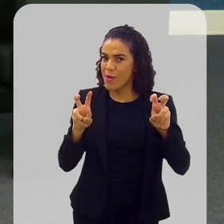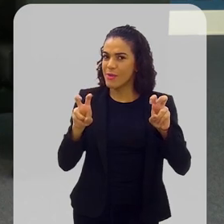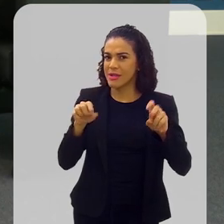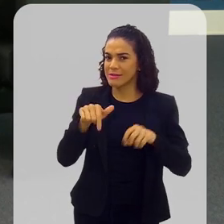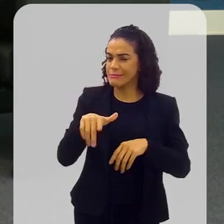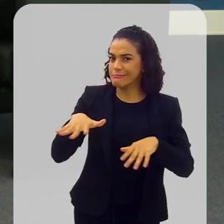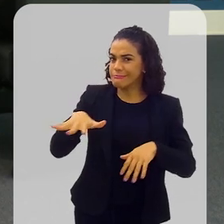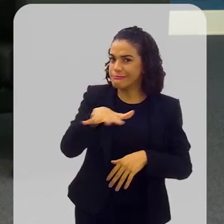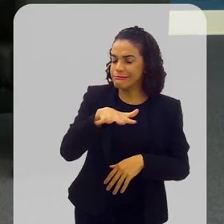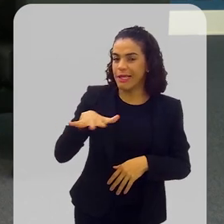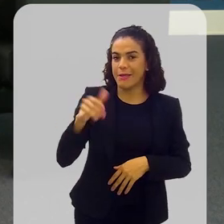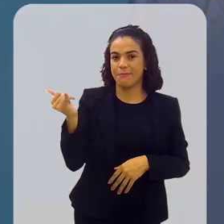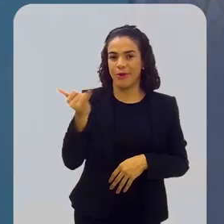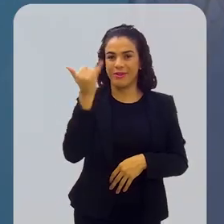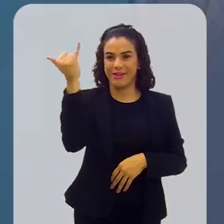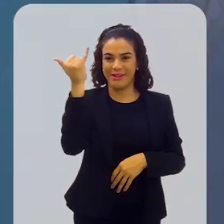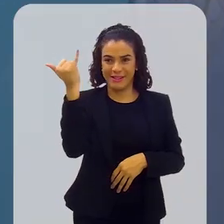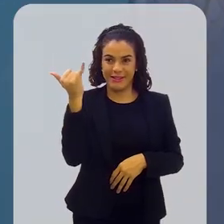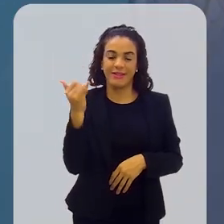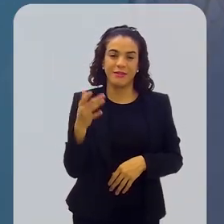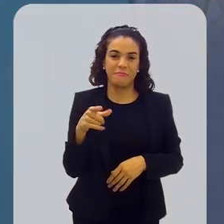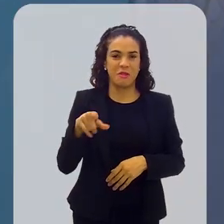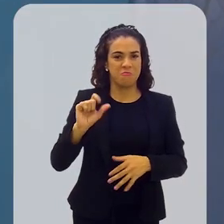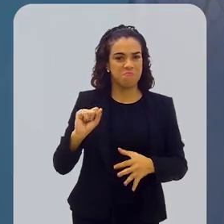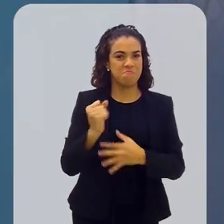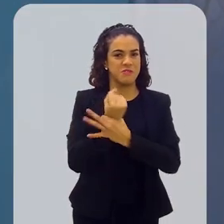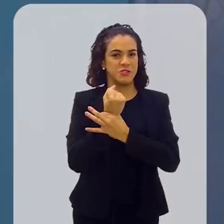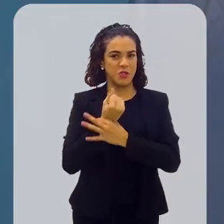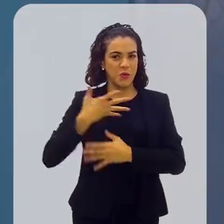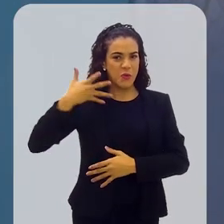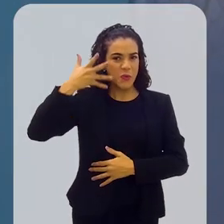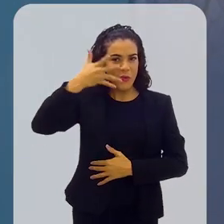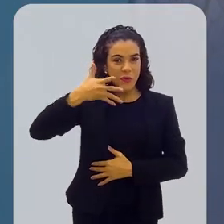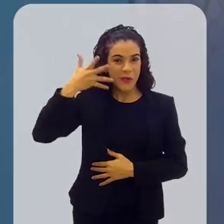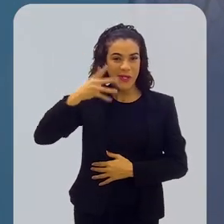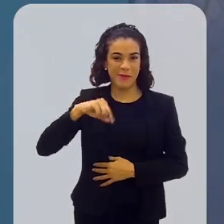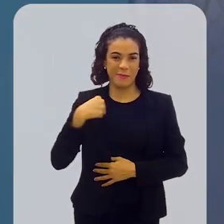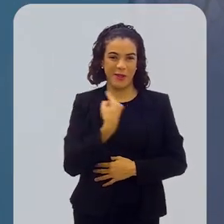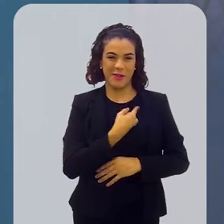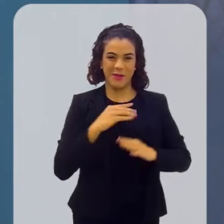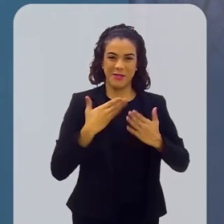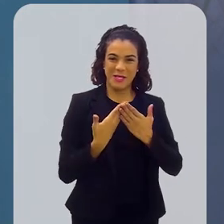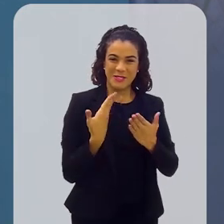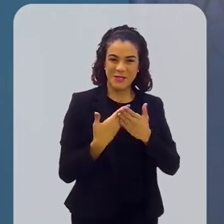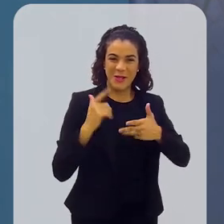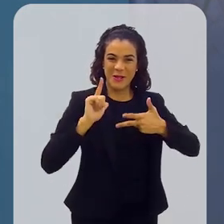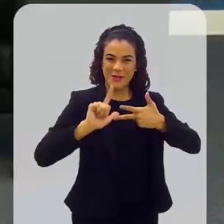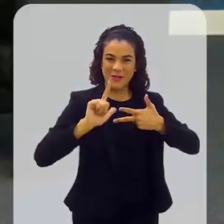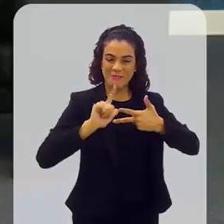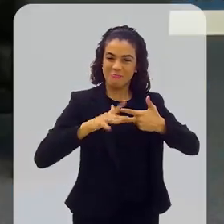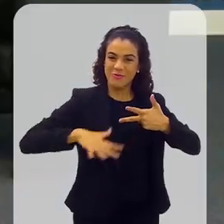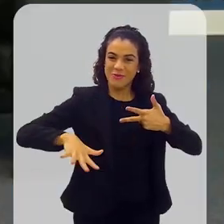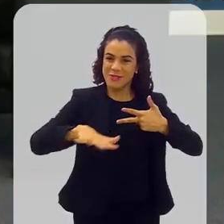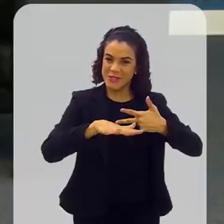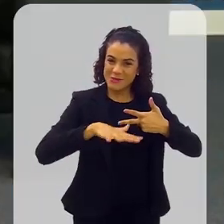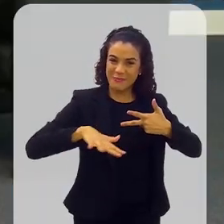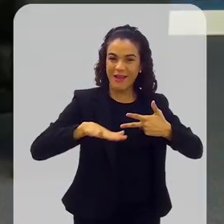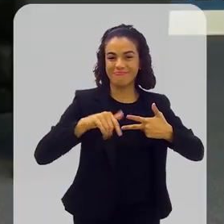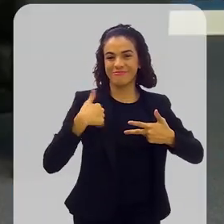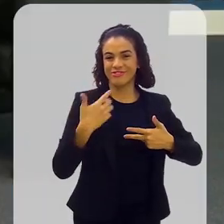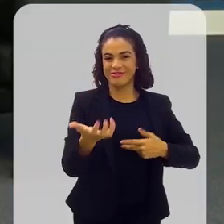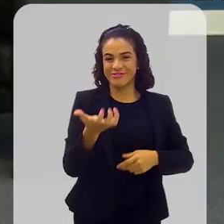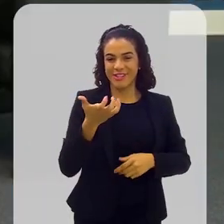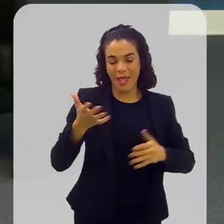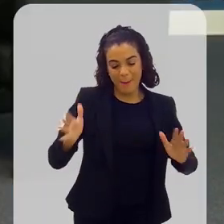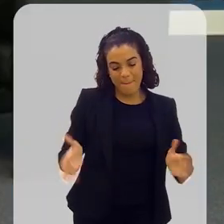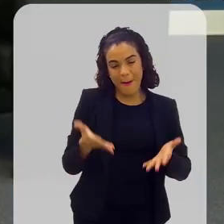sobre esse assunto tão importante, levantando esse tema com muita propriedade e para nós da Escola do Legislativo, um